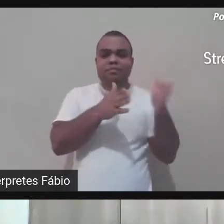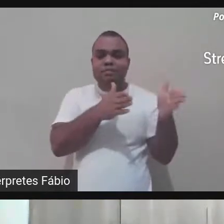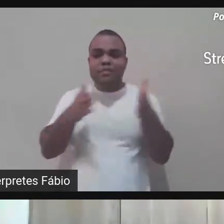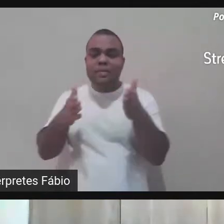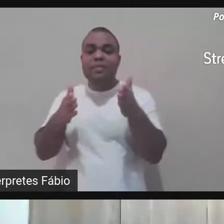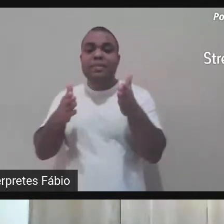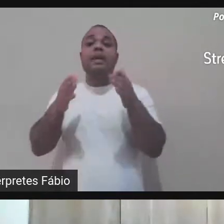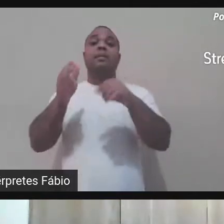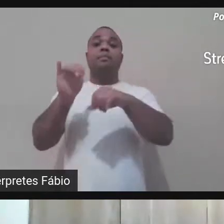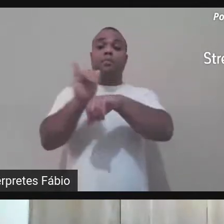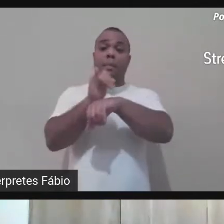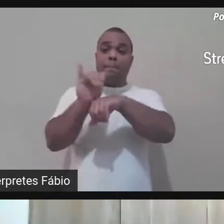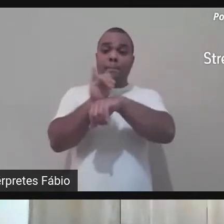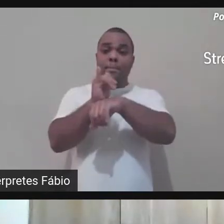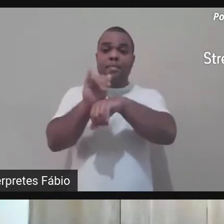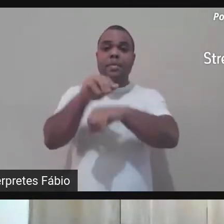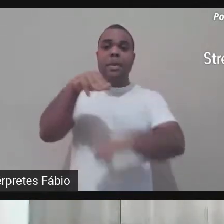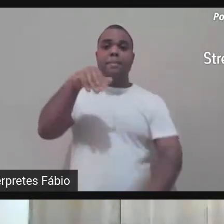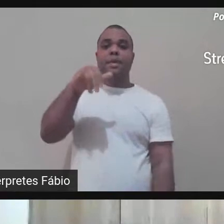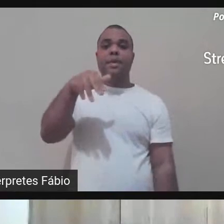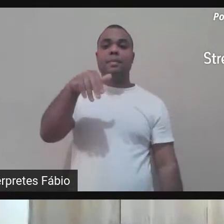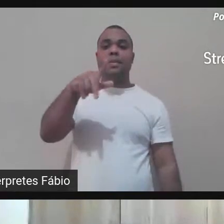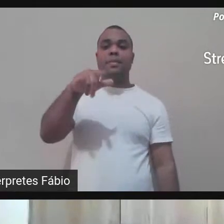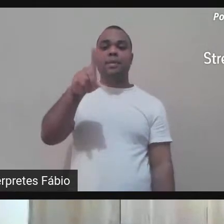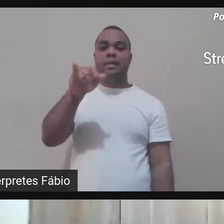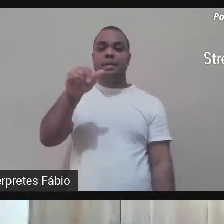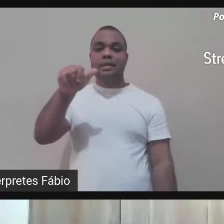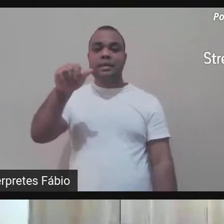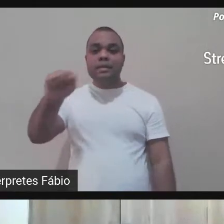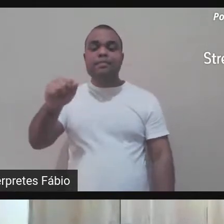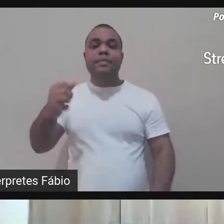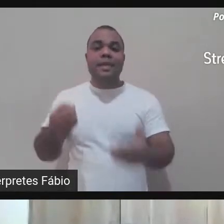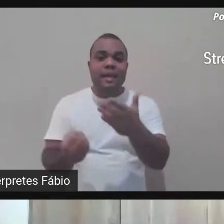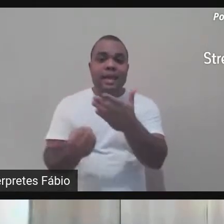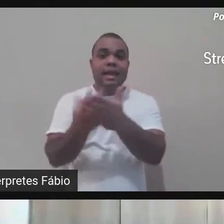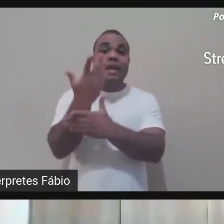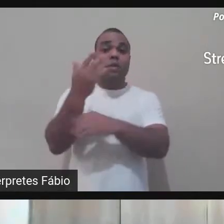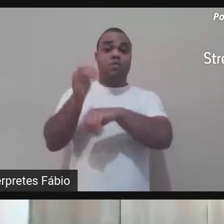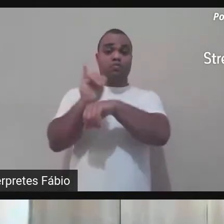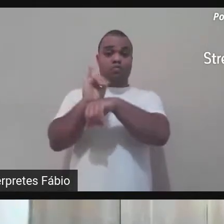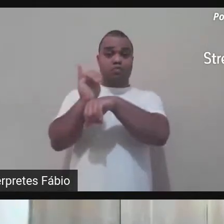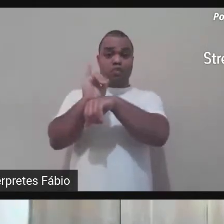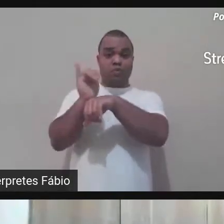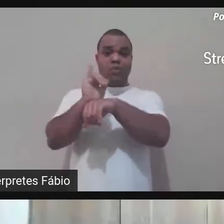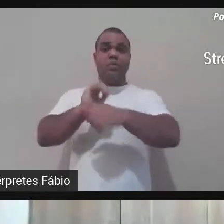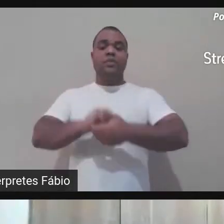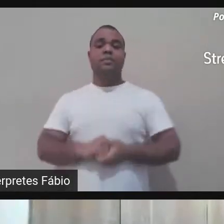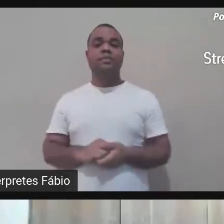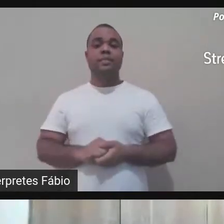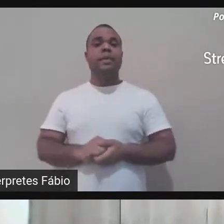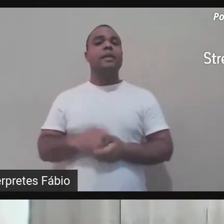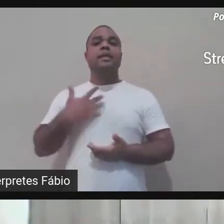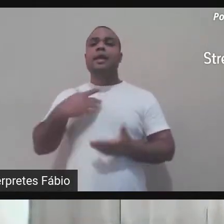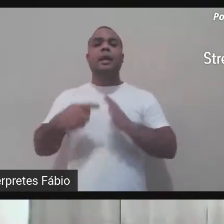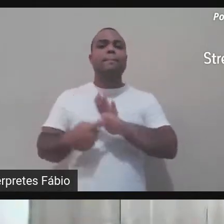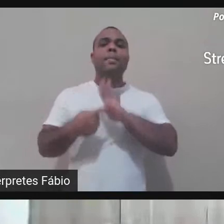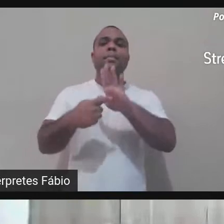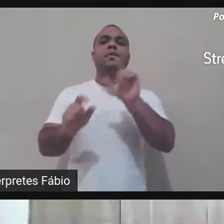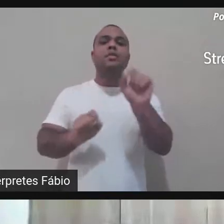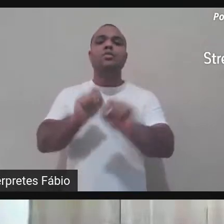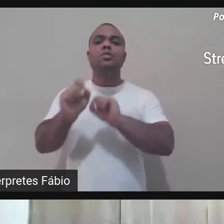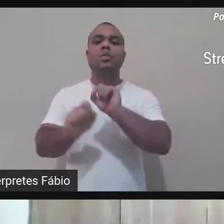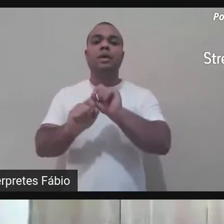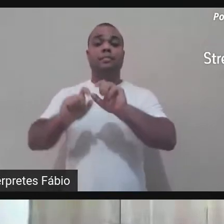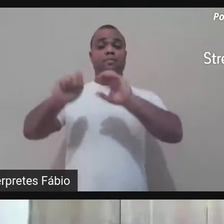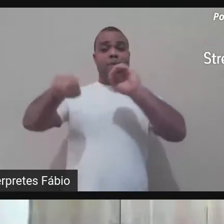No Mimimídias, produz vídeos e podcasts sobre literatura, internet e audiovisual, com o